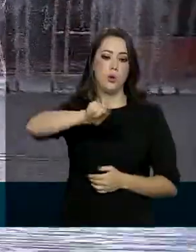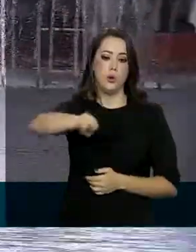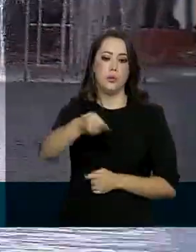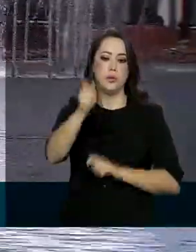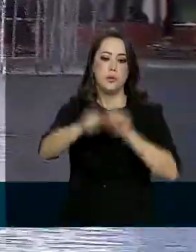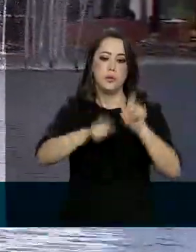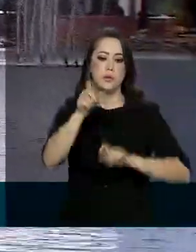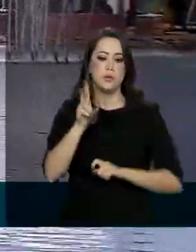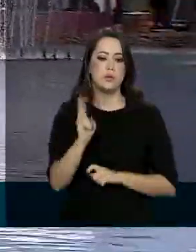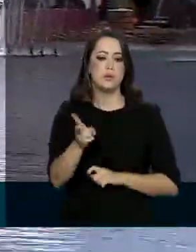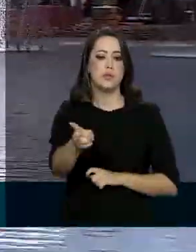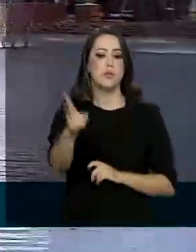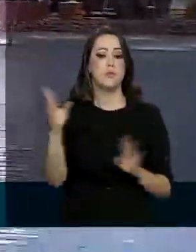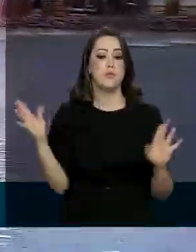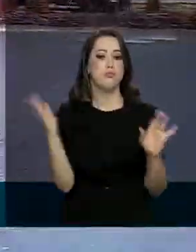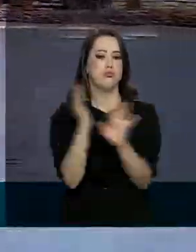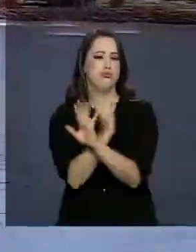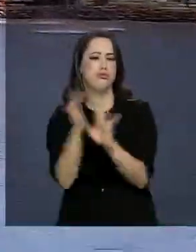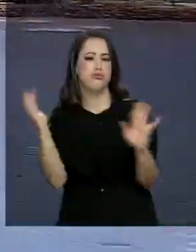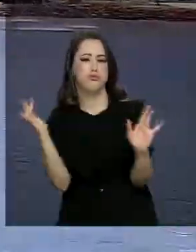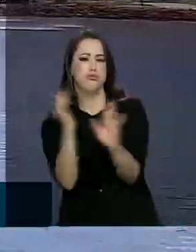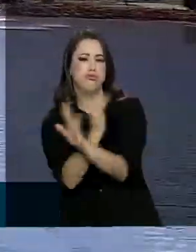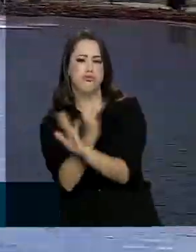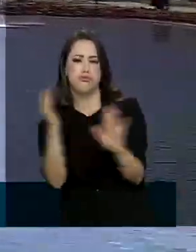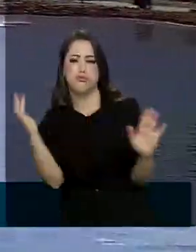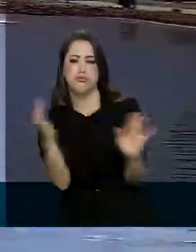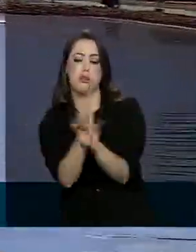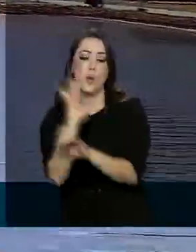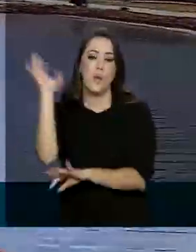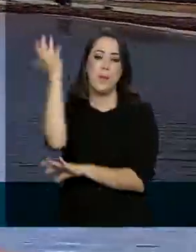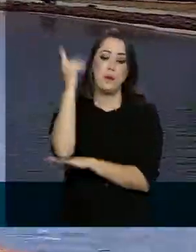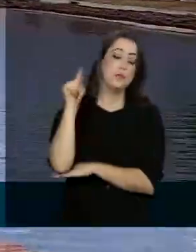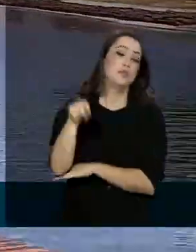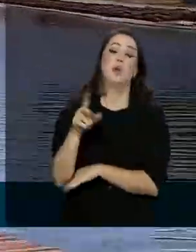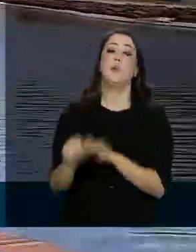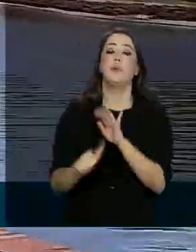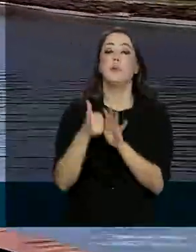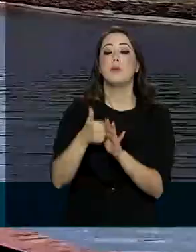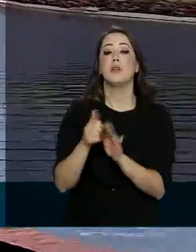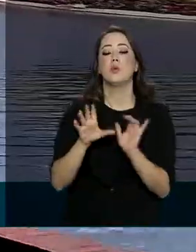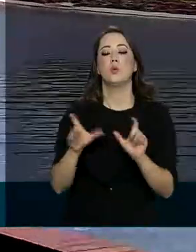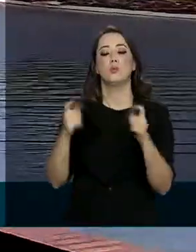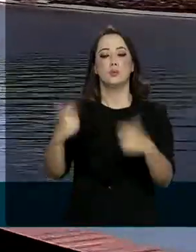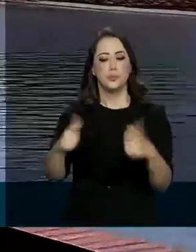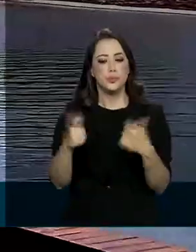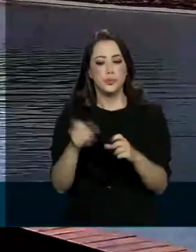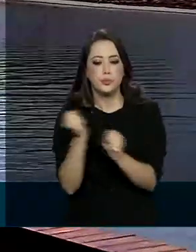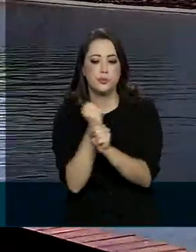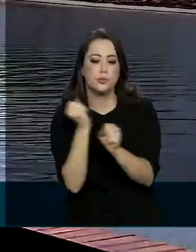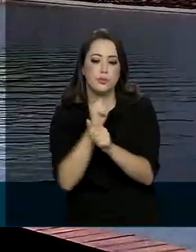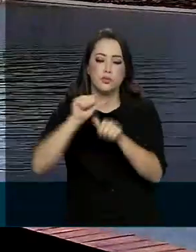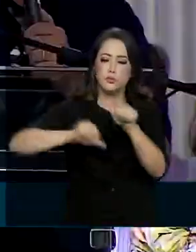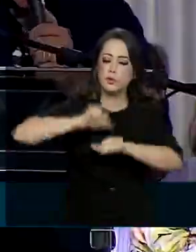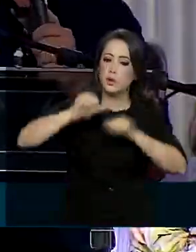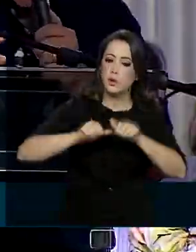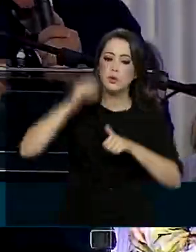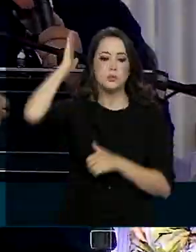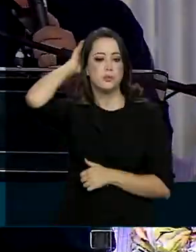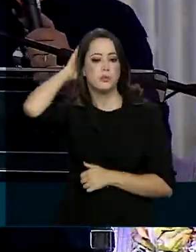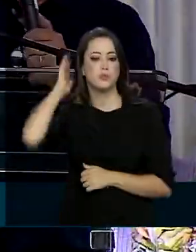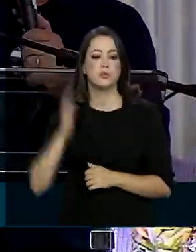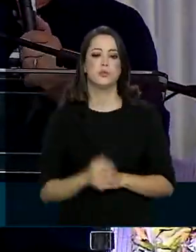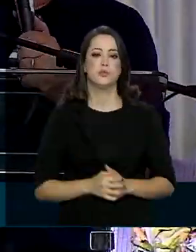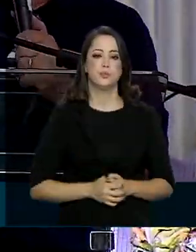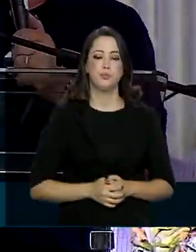por aqui todos os dias. O parque é a primeira etapa de uma série de obras de revitalização da zona portuária de Belém. Esta